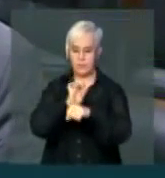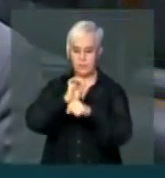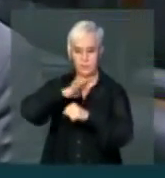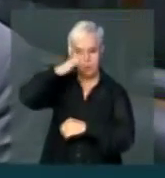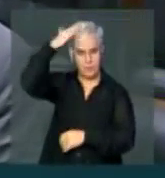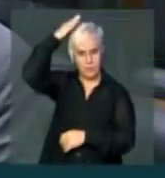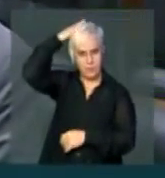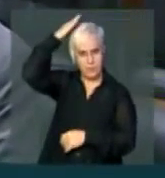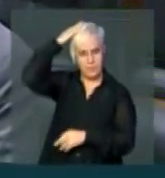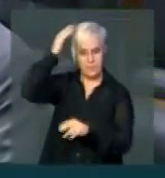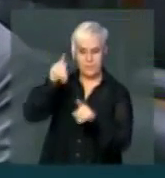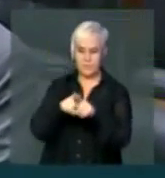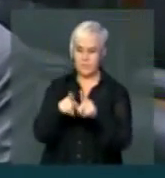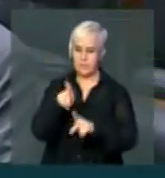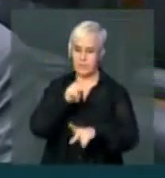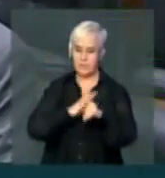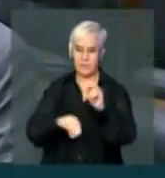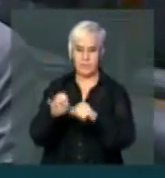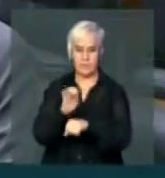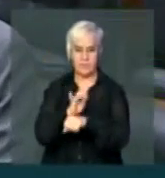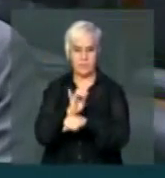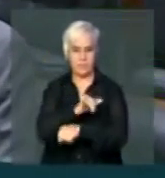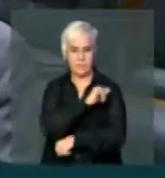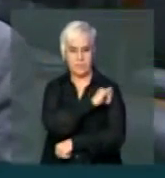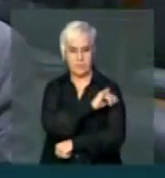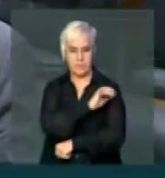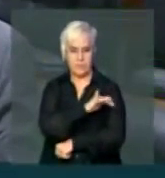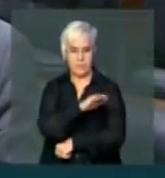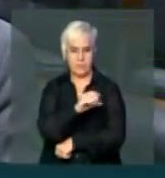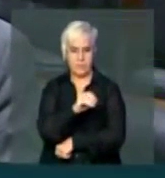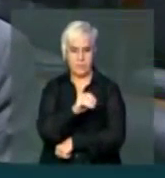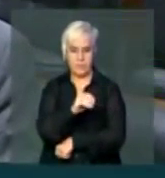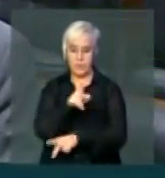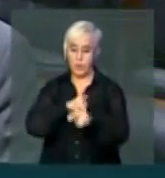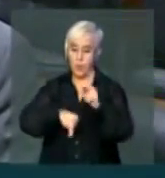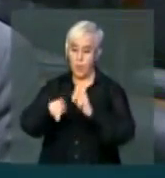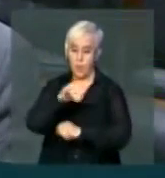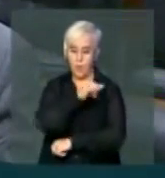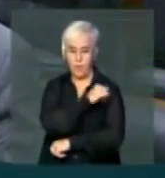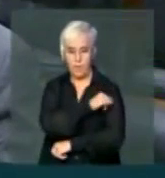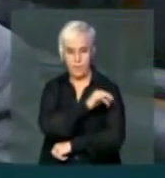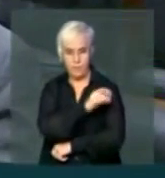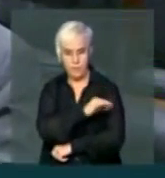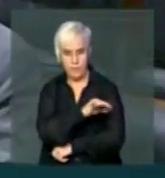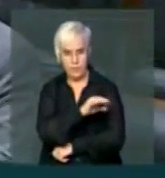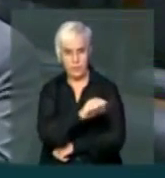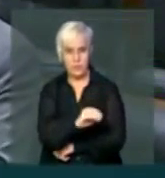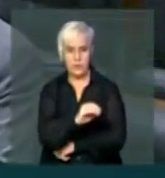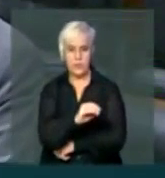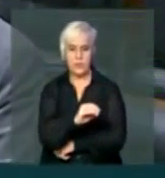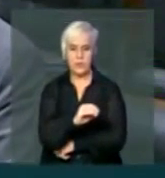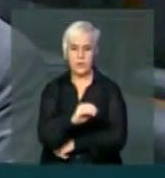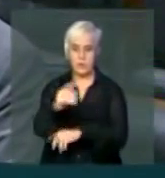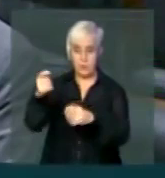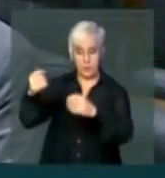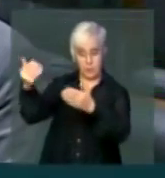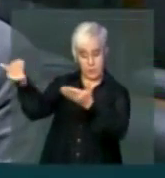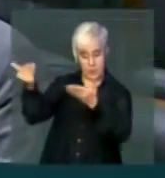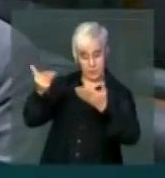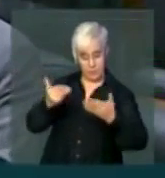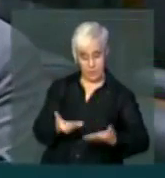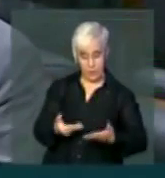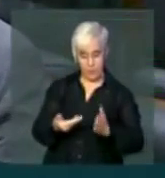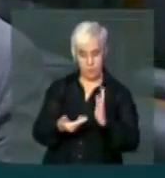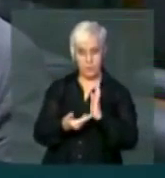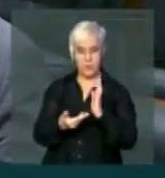e ao povo do Estado do Rio de Janeiro. O povo do Estado do Rio de Janeiro que enviou para essa Casa